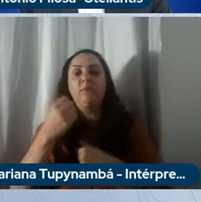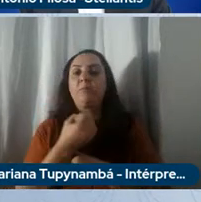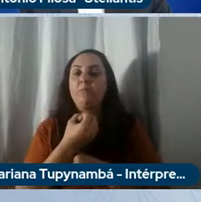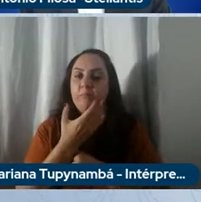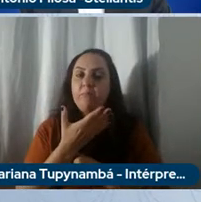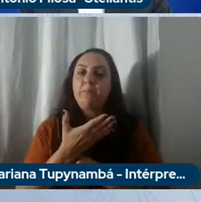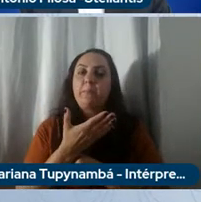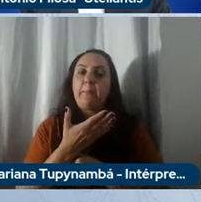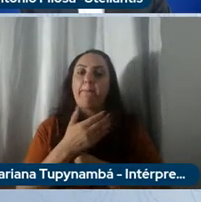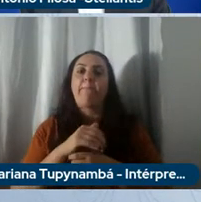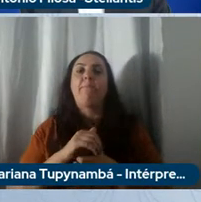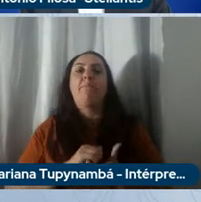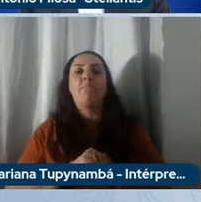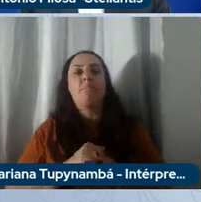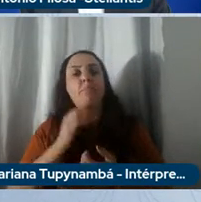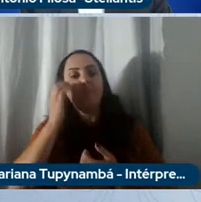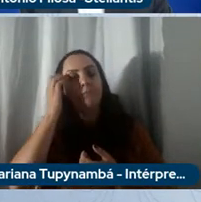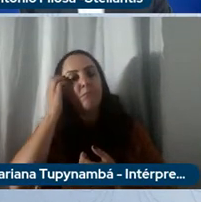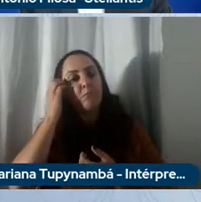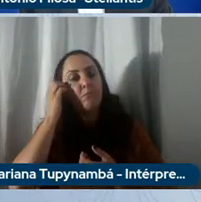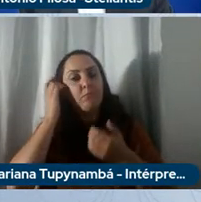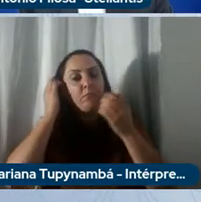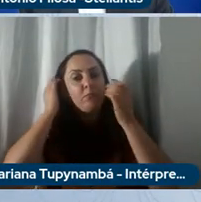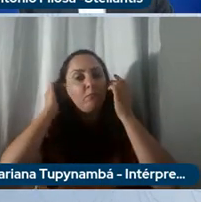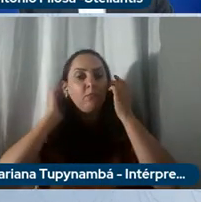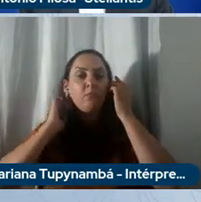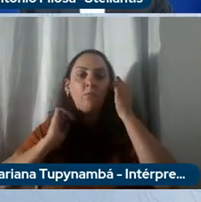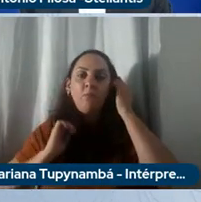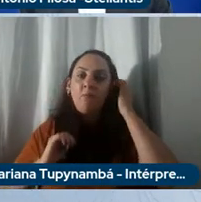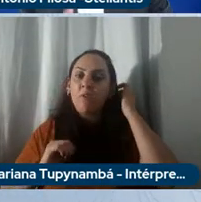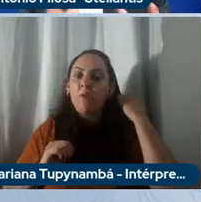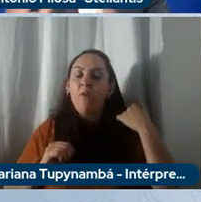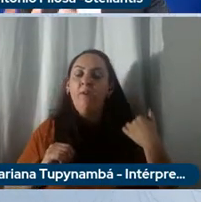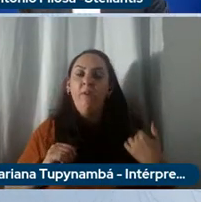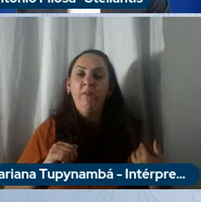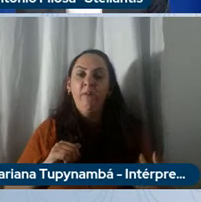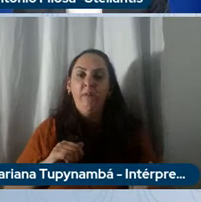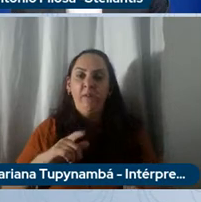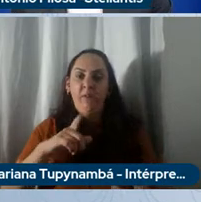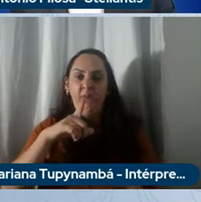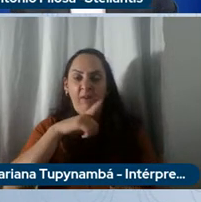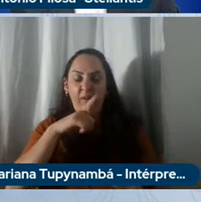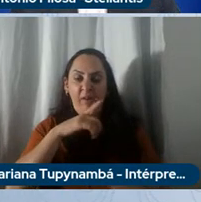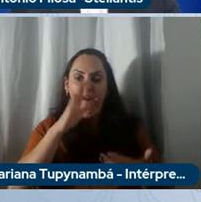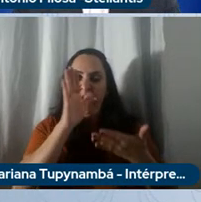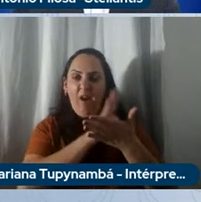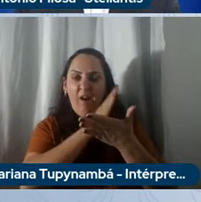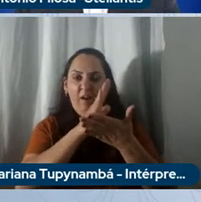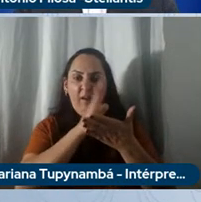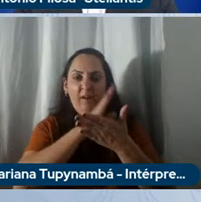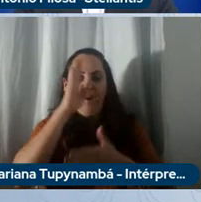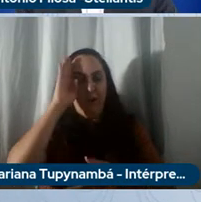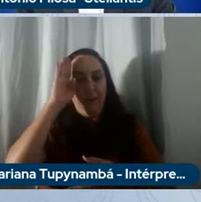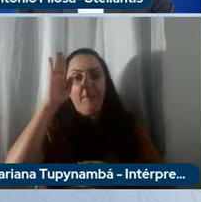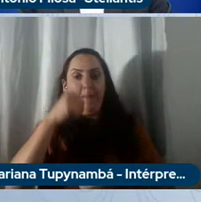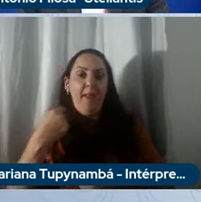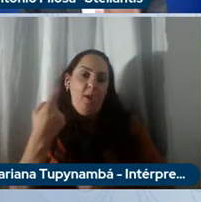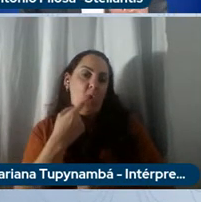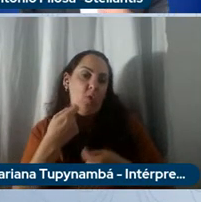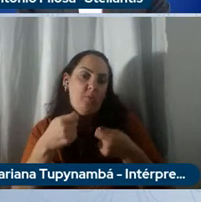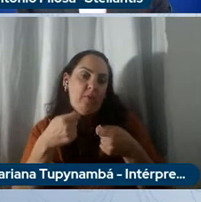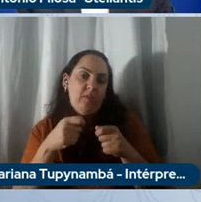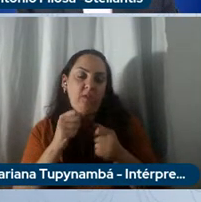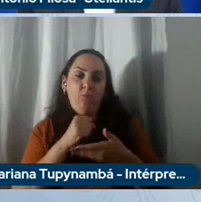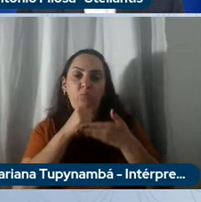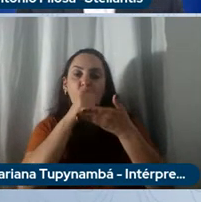e Porto Real vamos bom aqui tem alguns dos desafios principais que temos que construir juntos